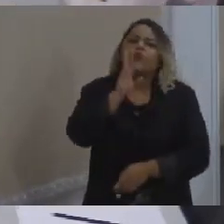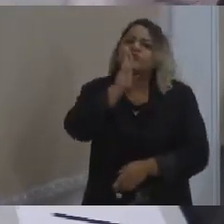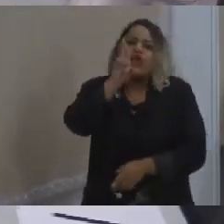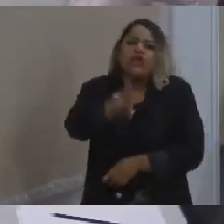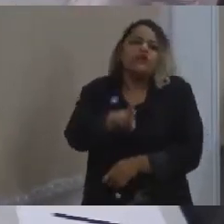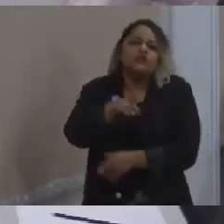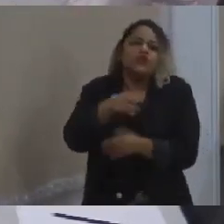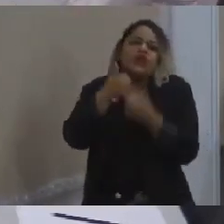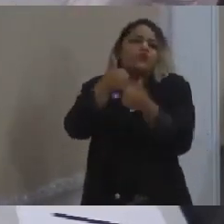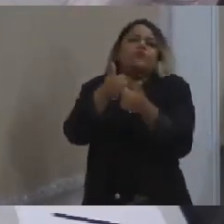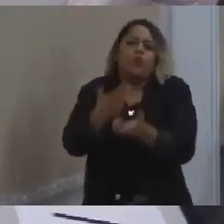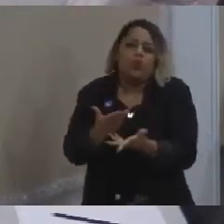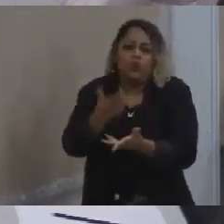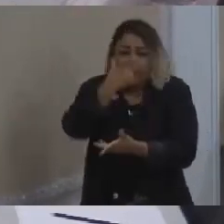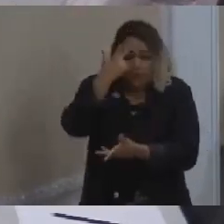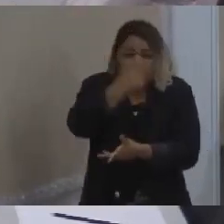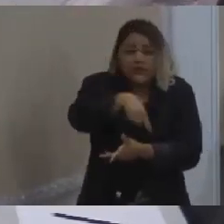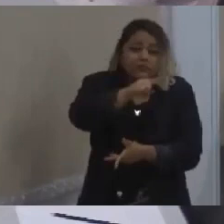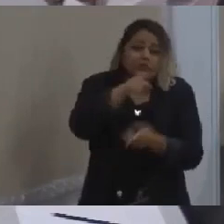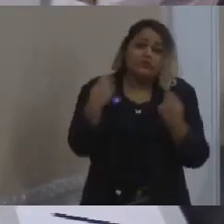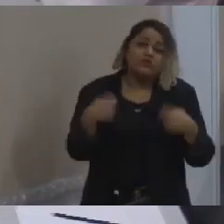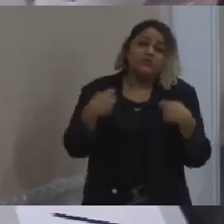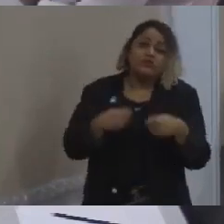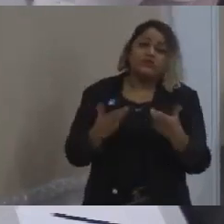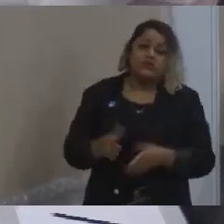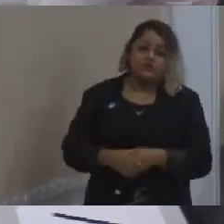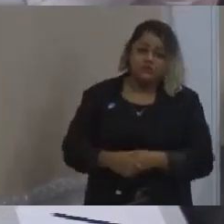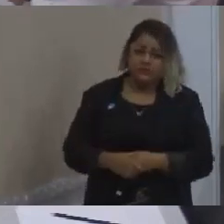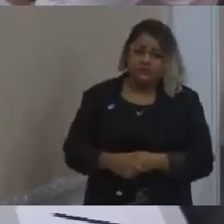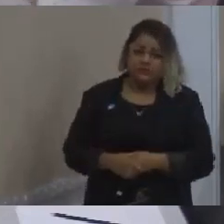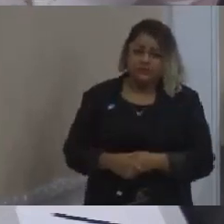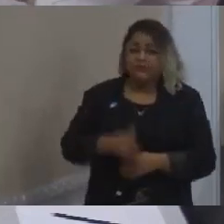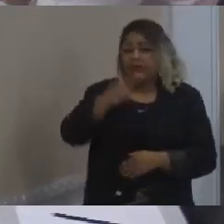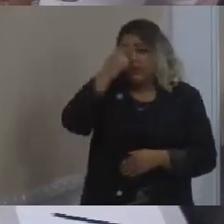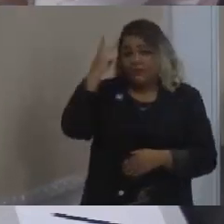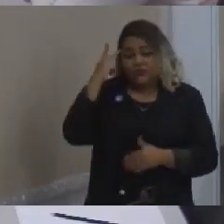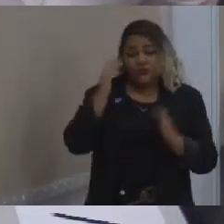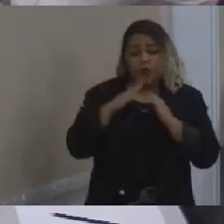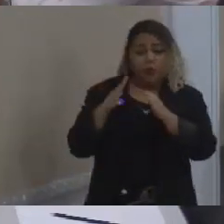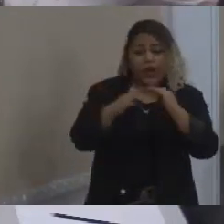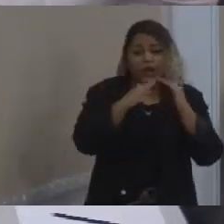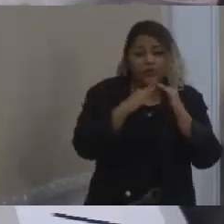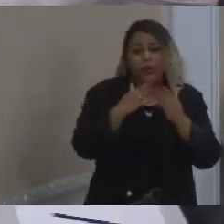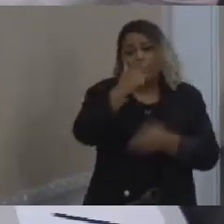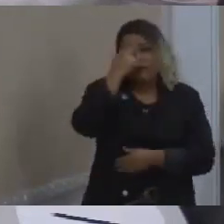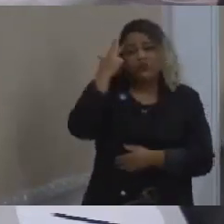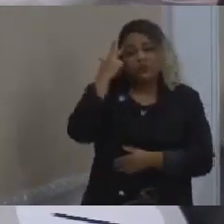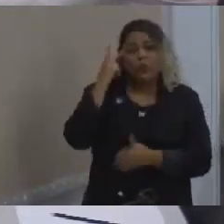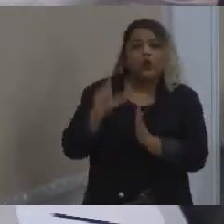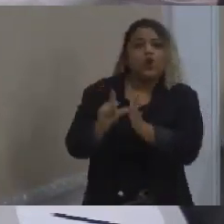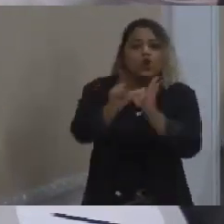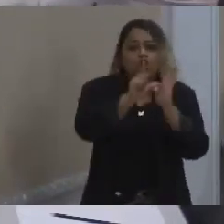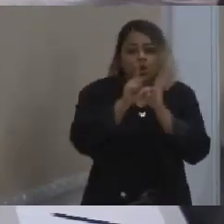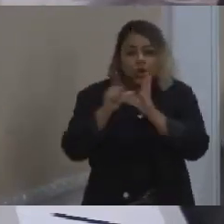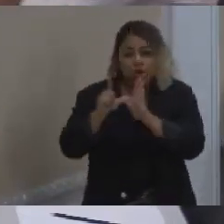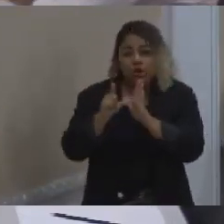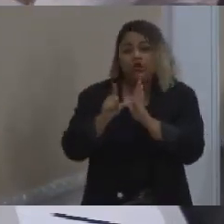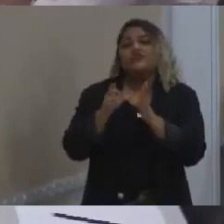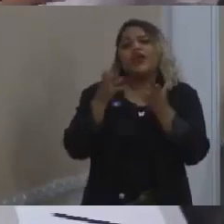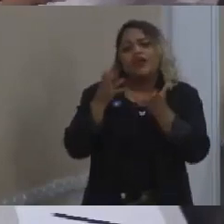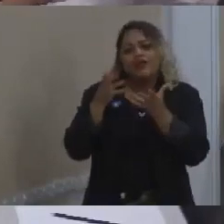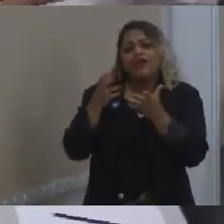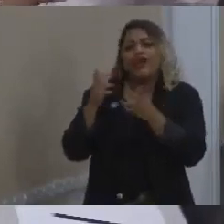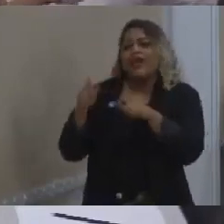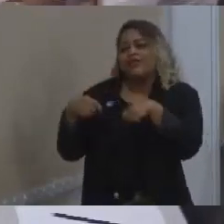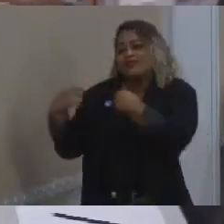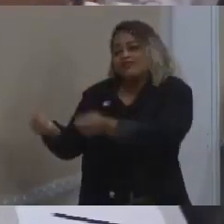para o que as pessoas esperam. Quem é morador, quem é comerciante, espera que a prefeitura consiga direcionar uma vida digna